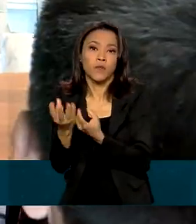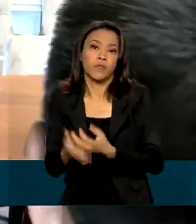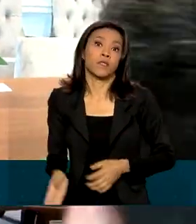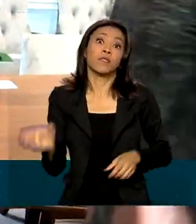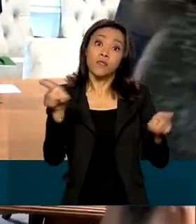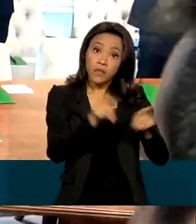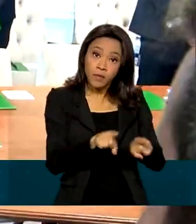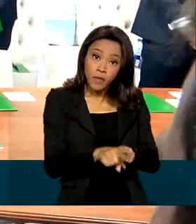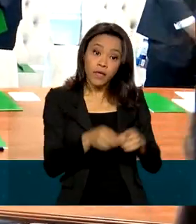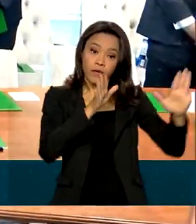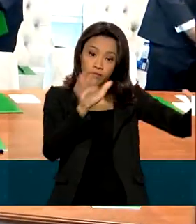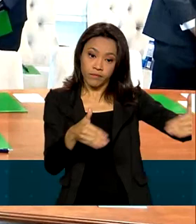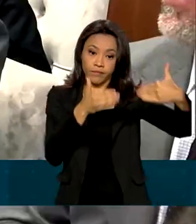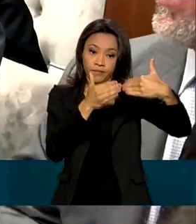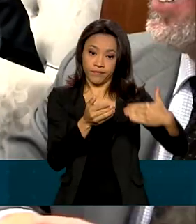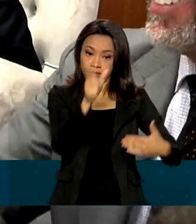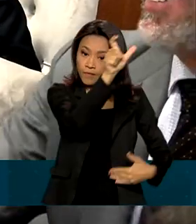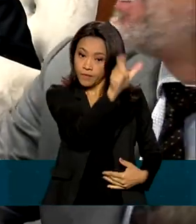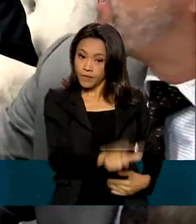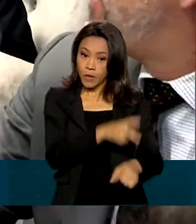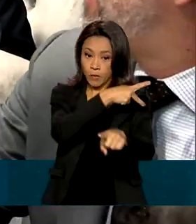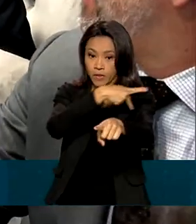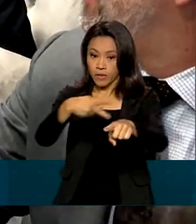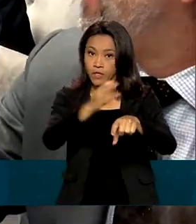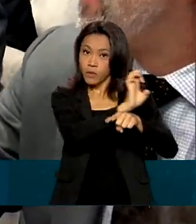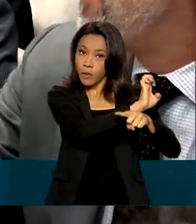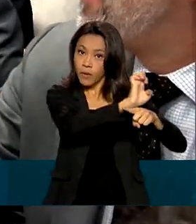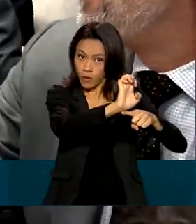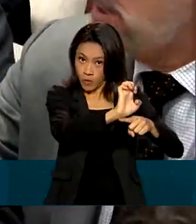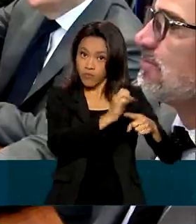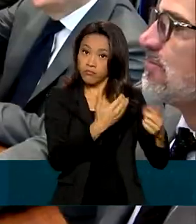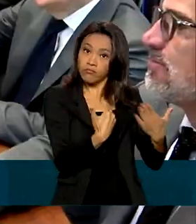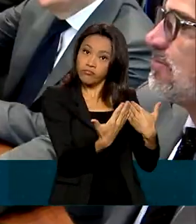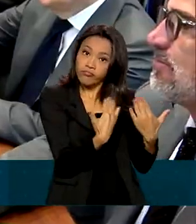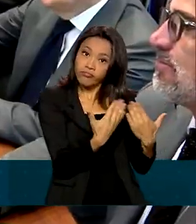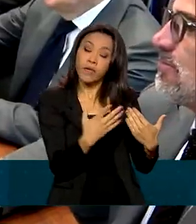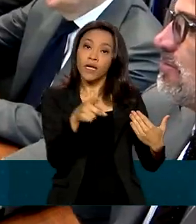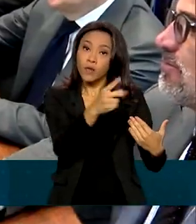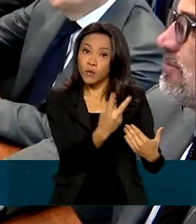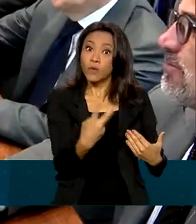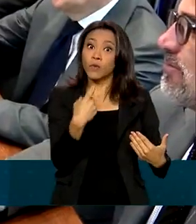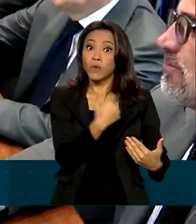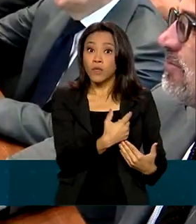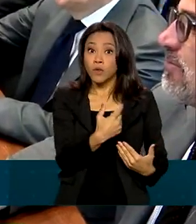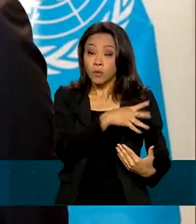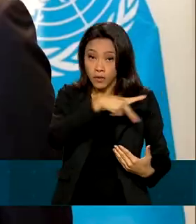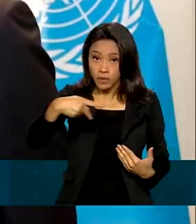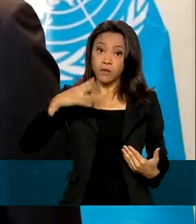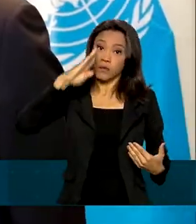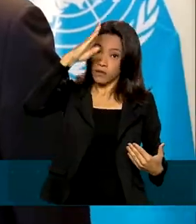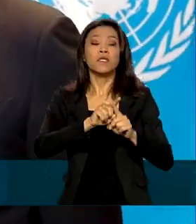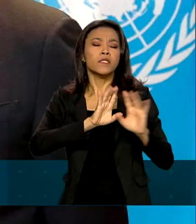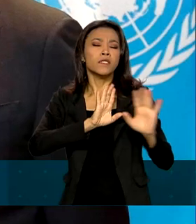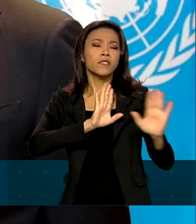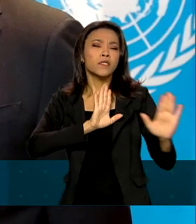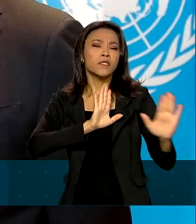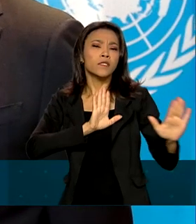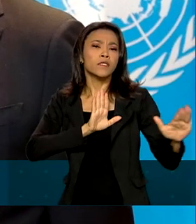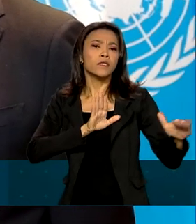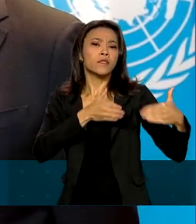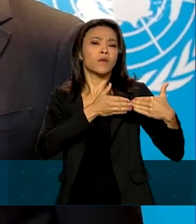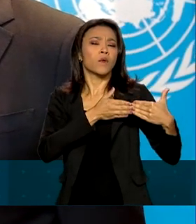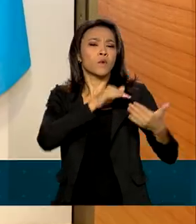reuniu com o presidente do Equador, Guilhermo Lasso. Além de chefes de Estado, o presidente Jair Bolsonaro se encontrou com geral